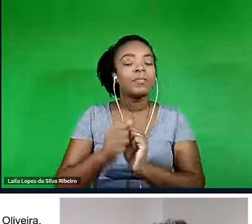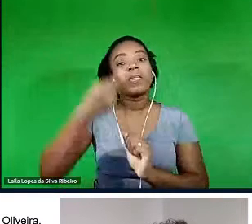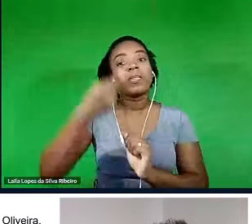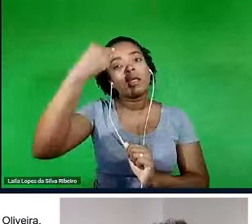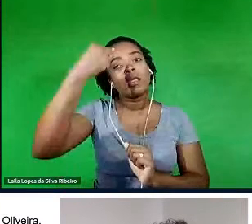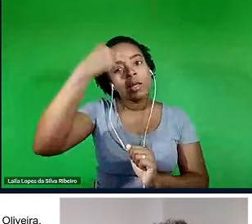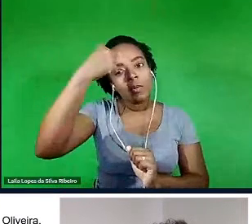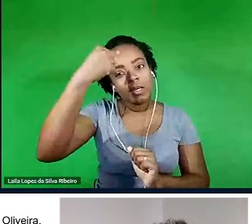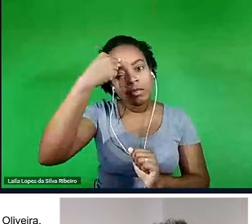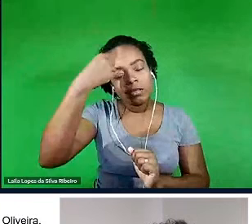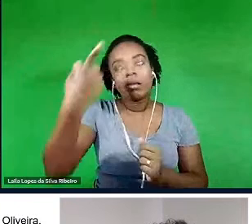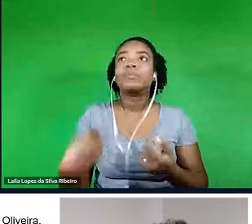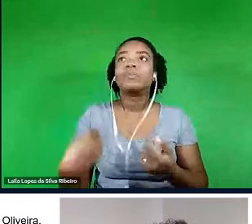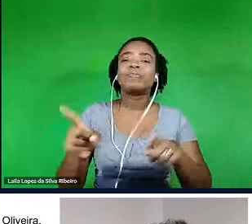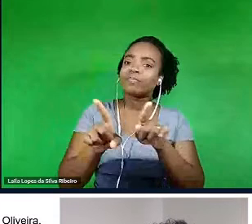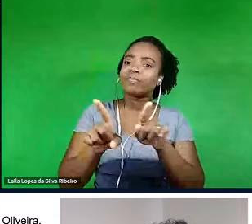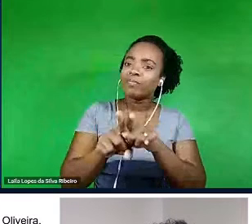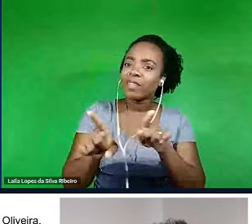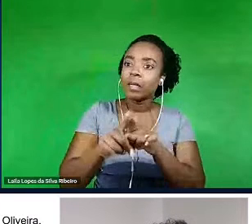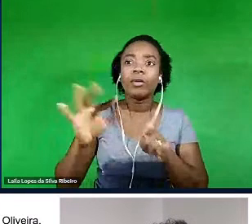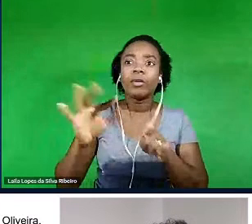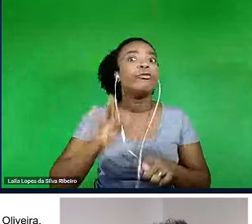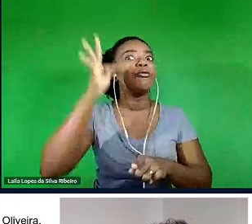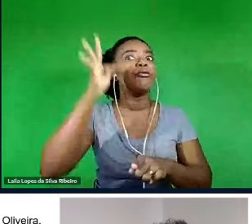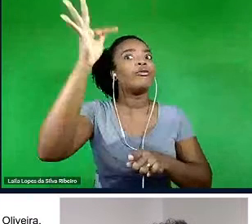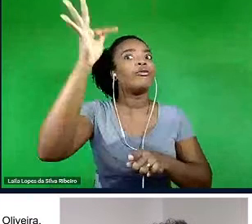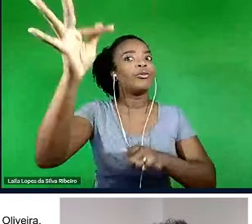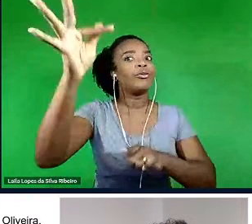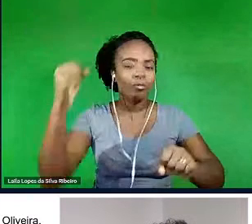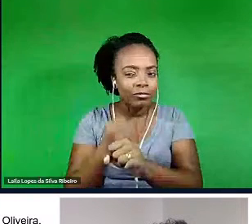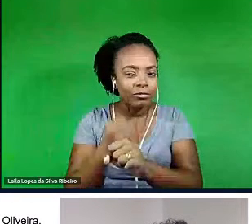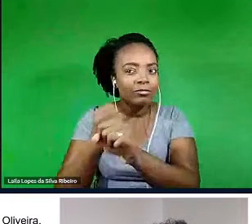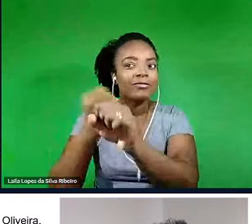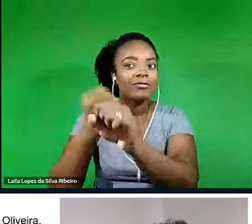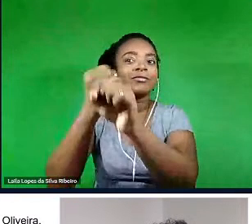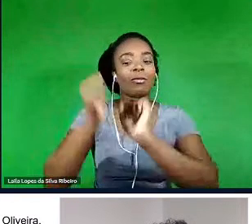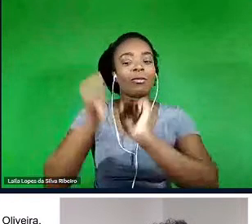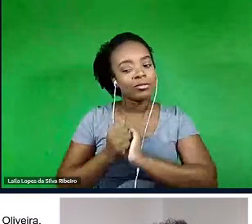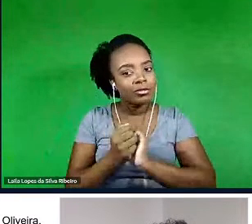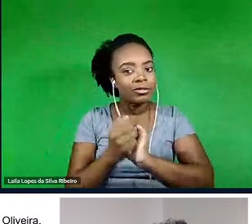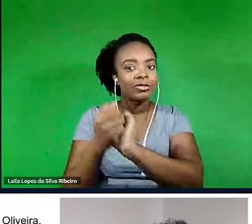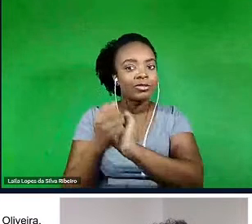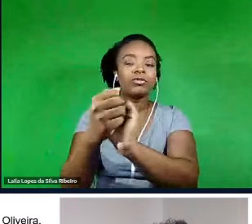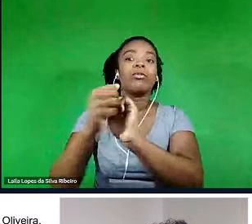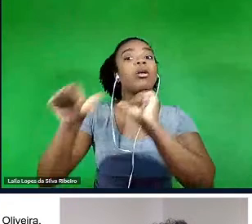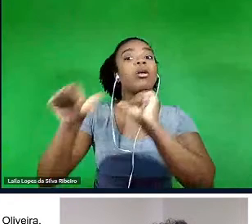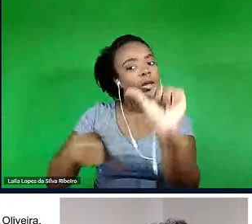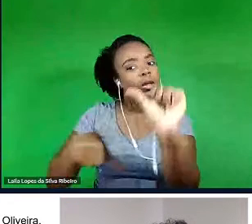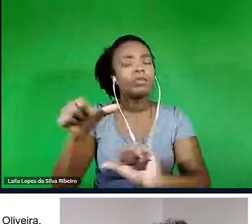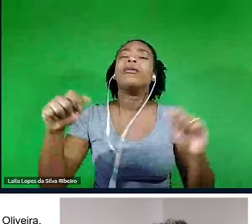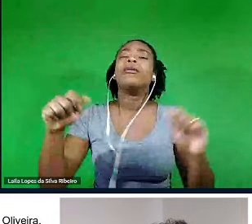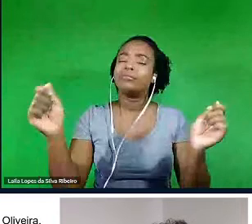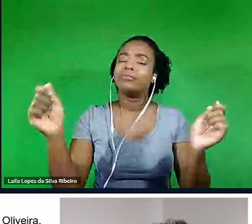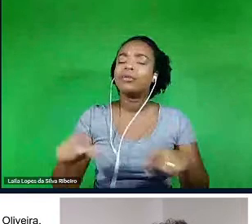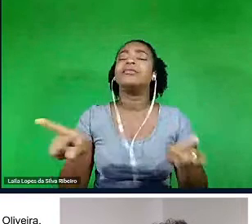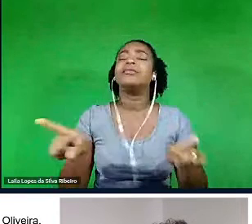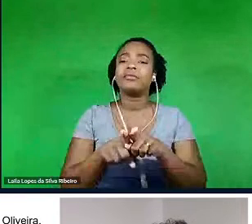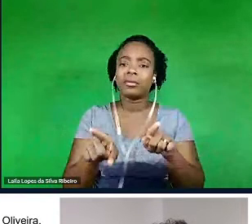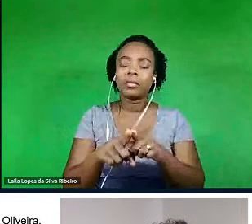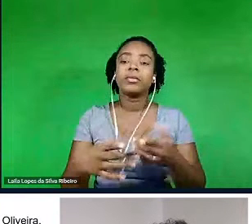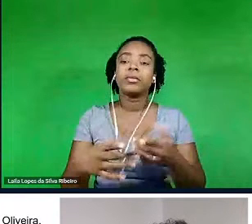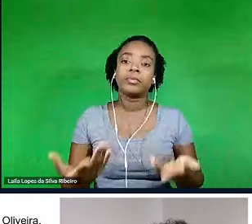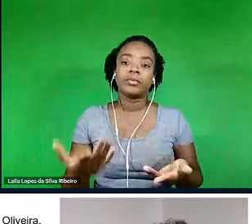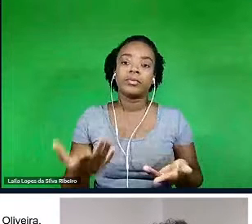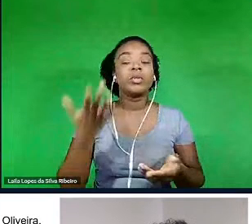construir um, um, esse futuro, né, é, para poder transformá-lo, então, eu acho que é, que é nesse